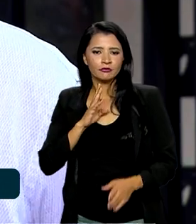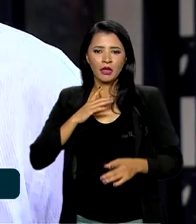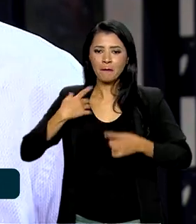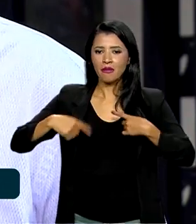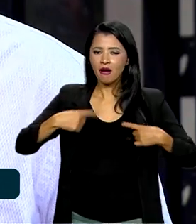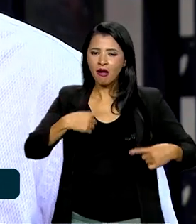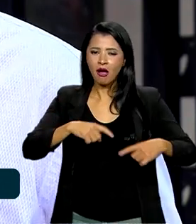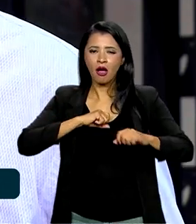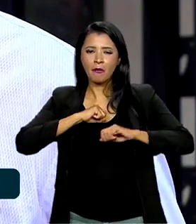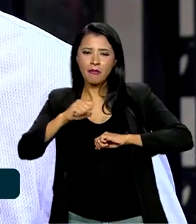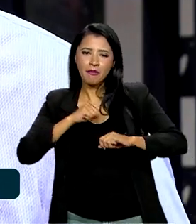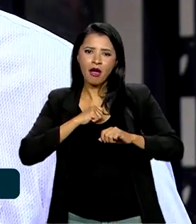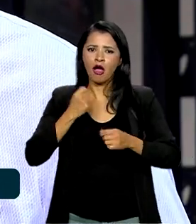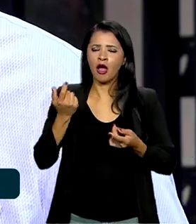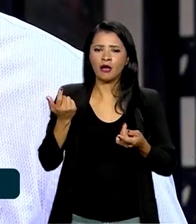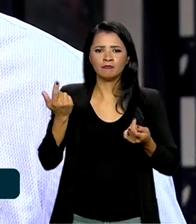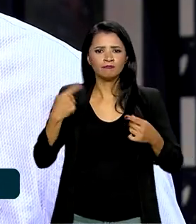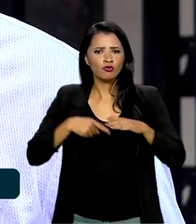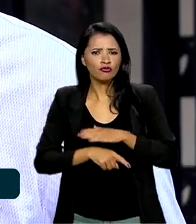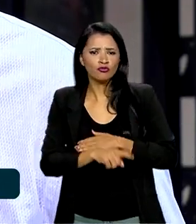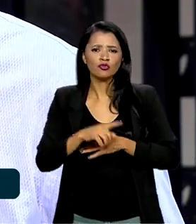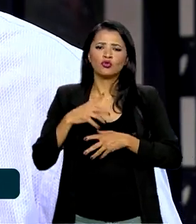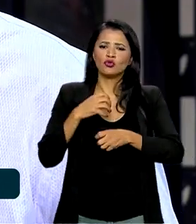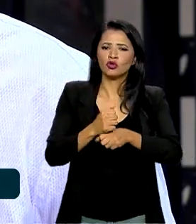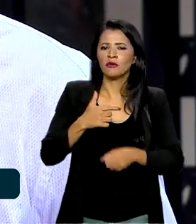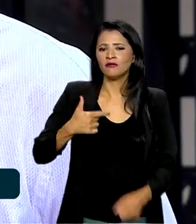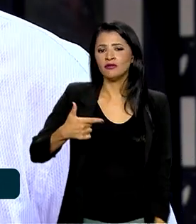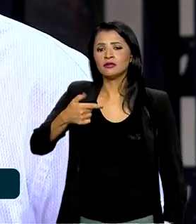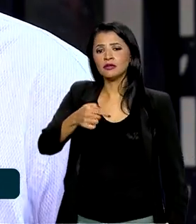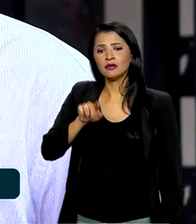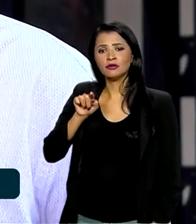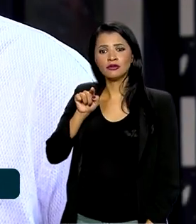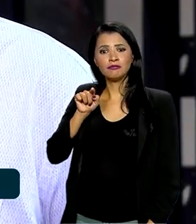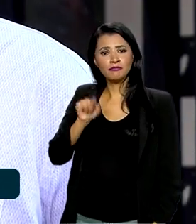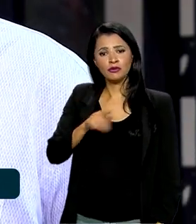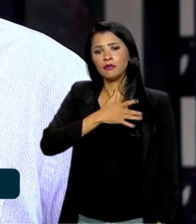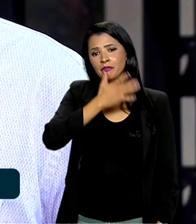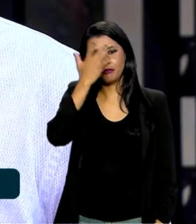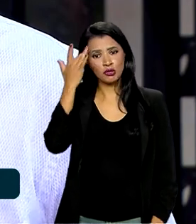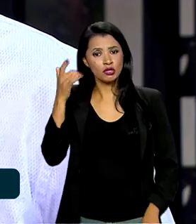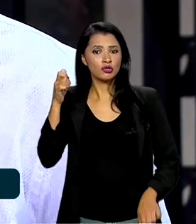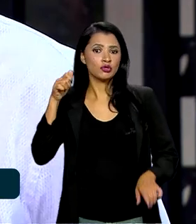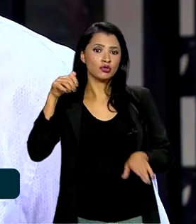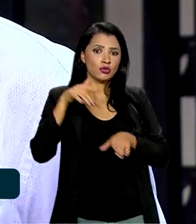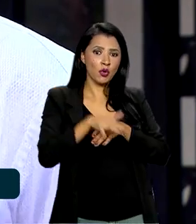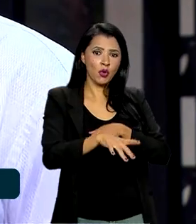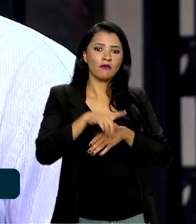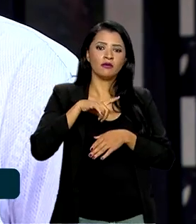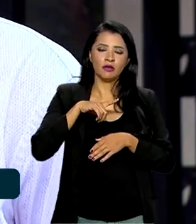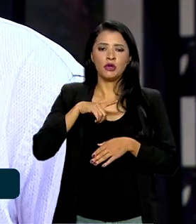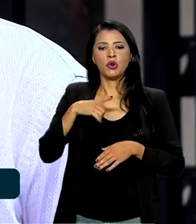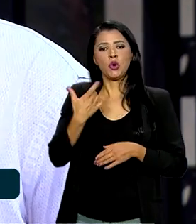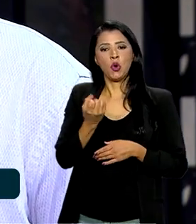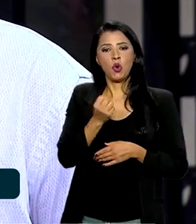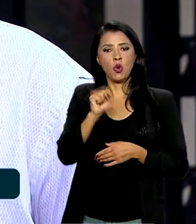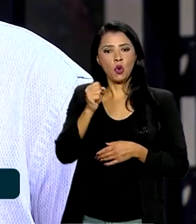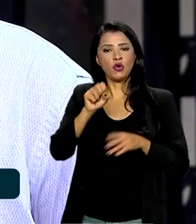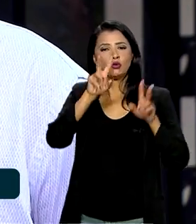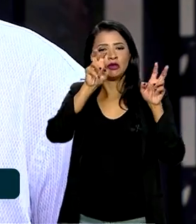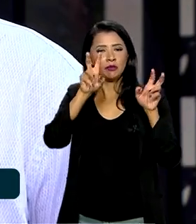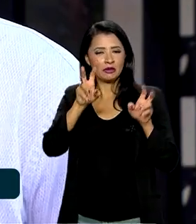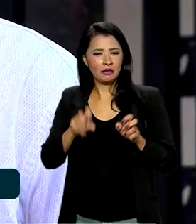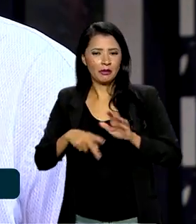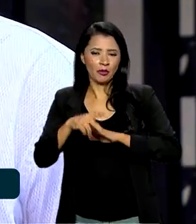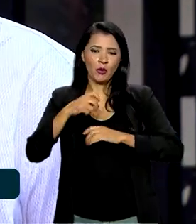muito profundo. Foram 27 mil pessoas que estavam aqui. Foram oito mesas de debate, das